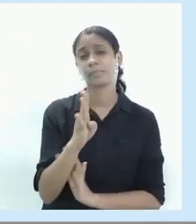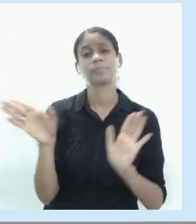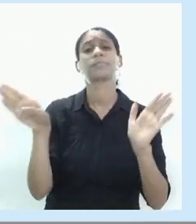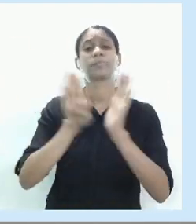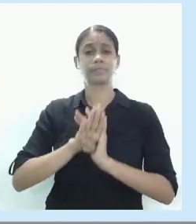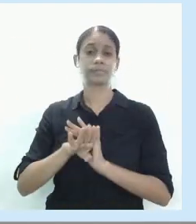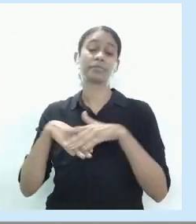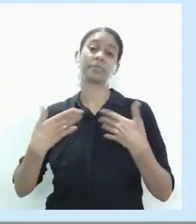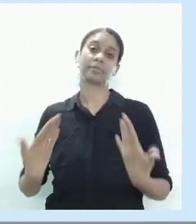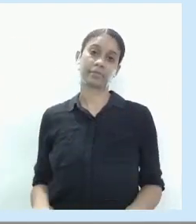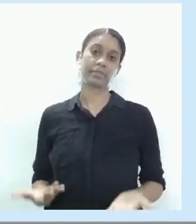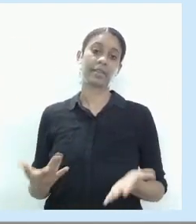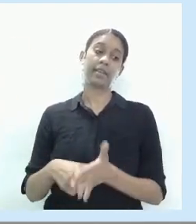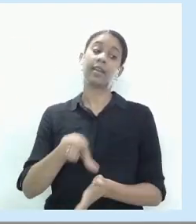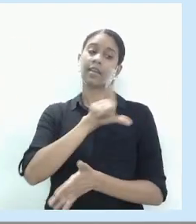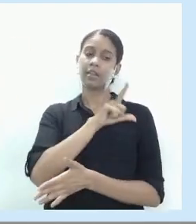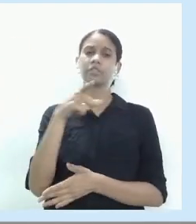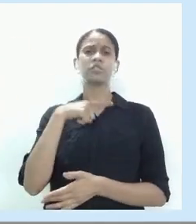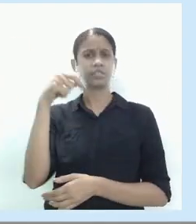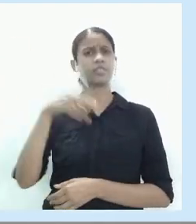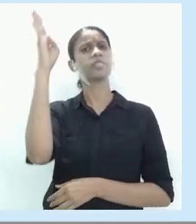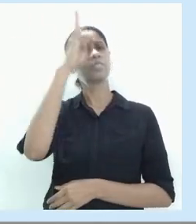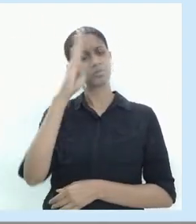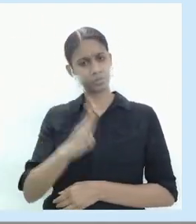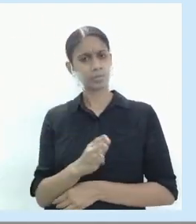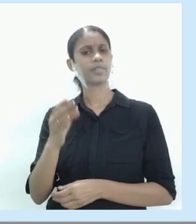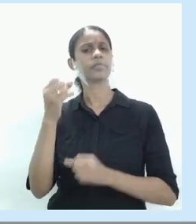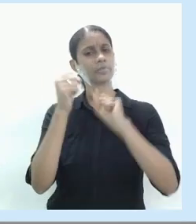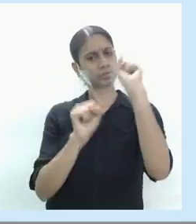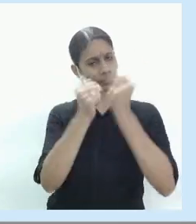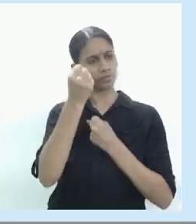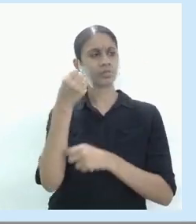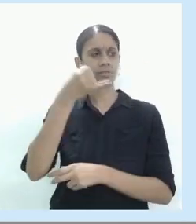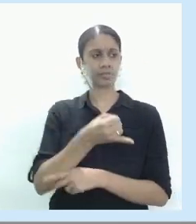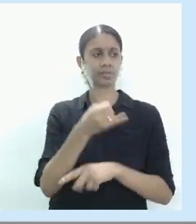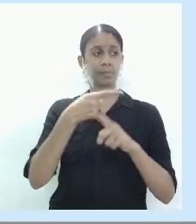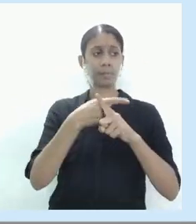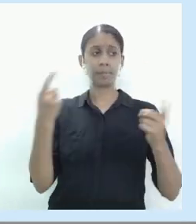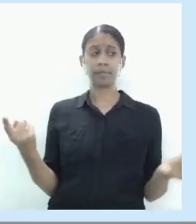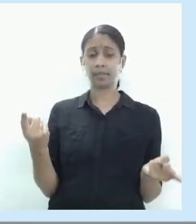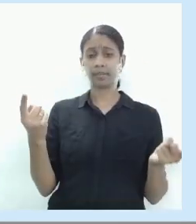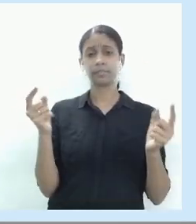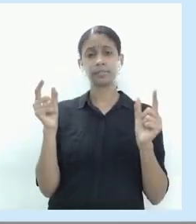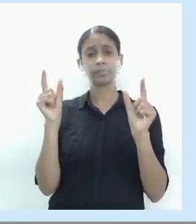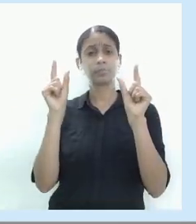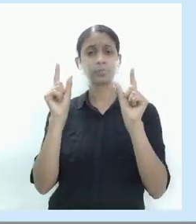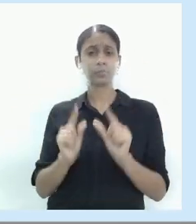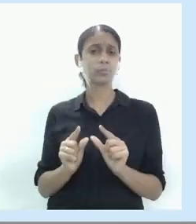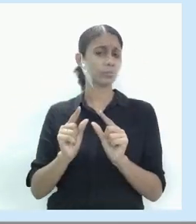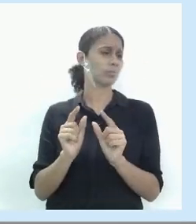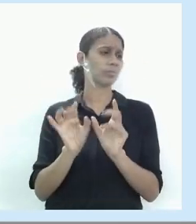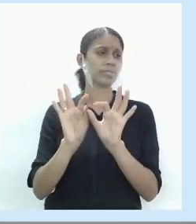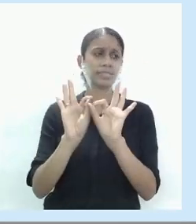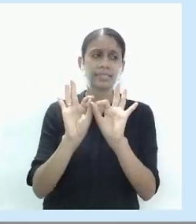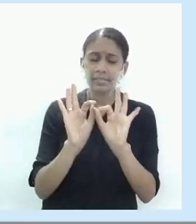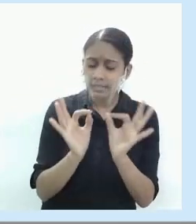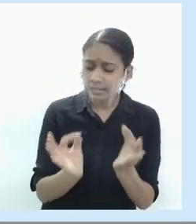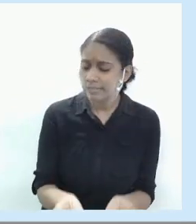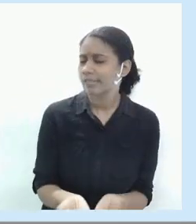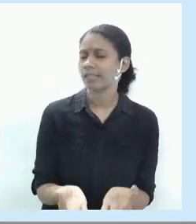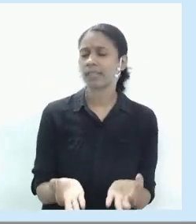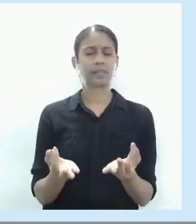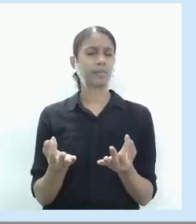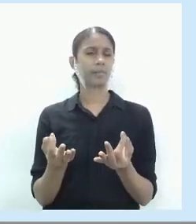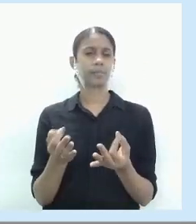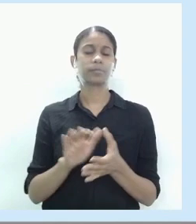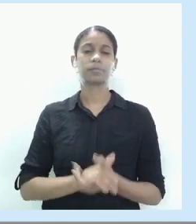Brasil, antes, tinha indústria. Tinha sim, só que era muito tímido. Uma coisa muito simplória.